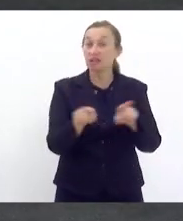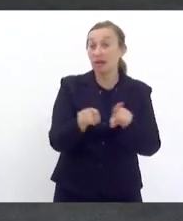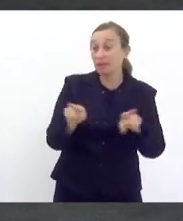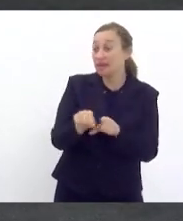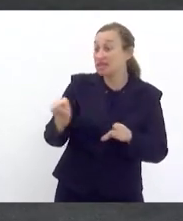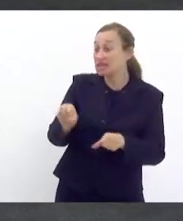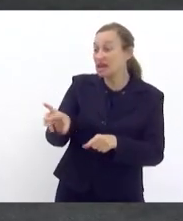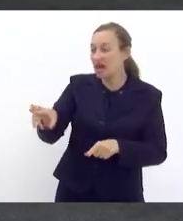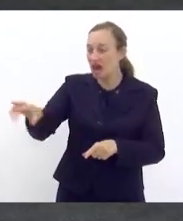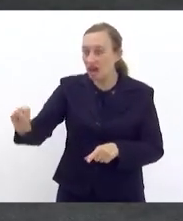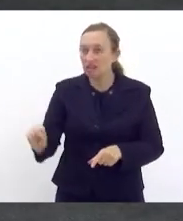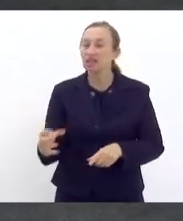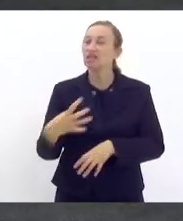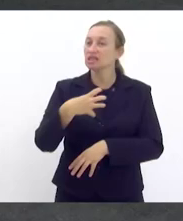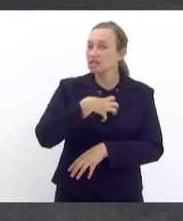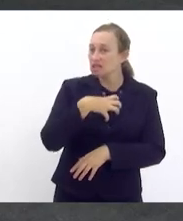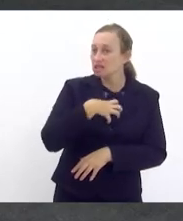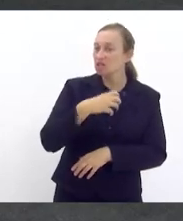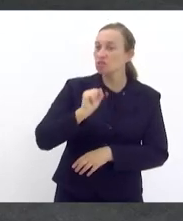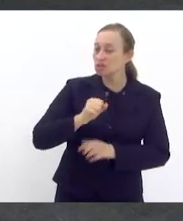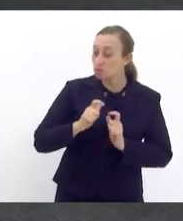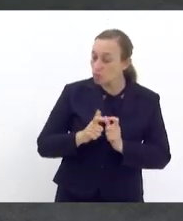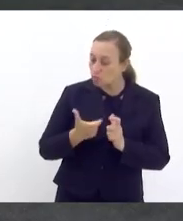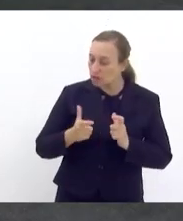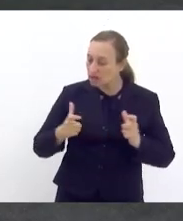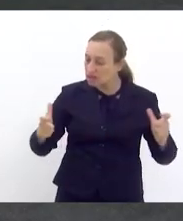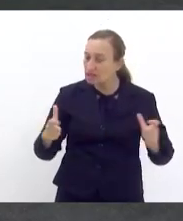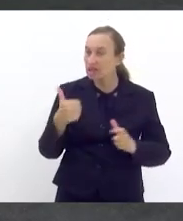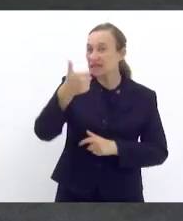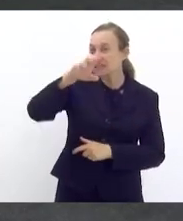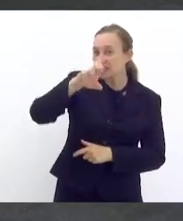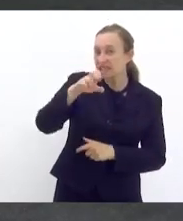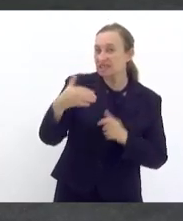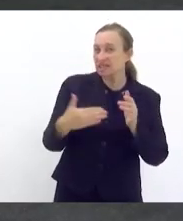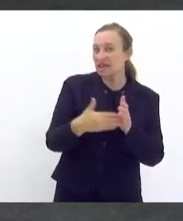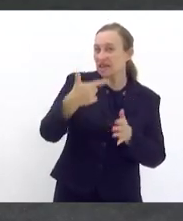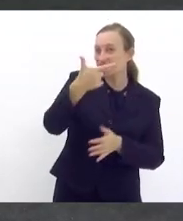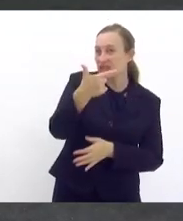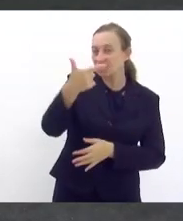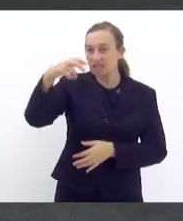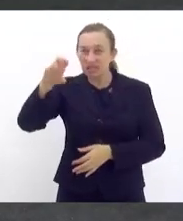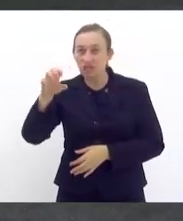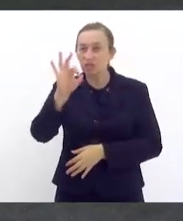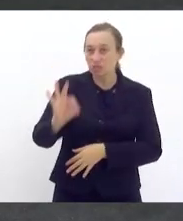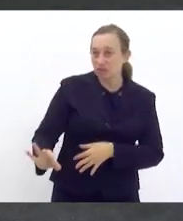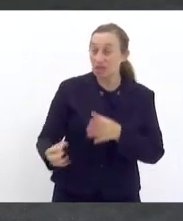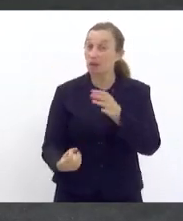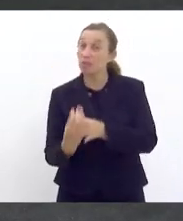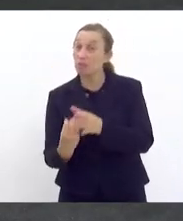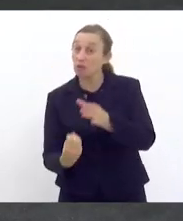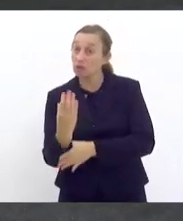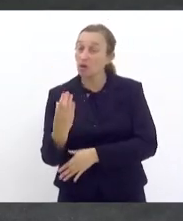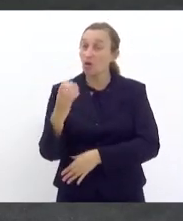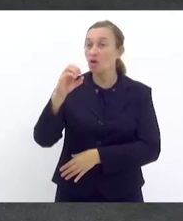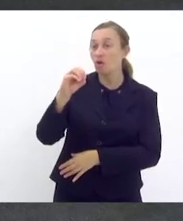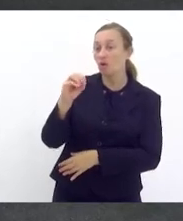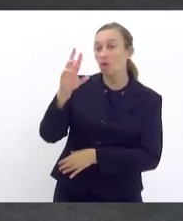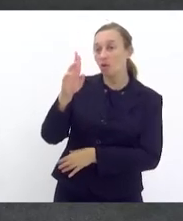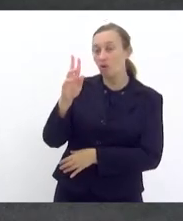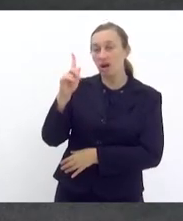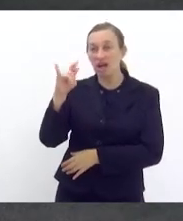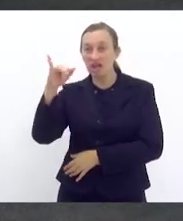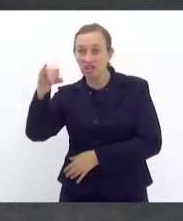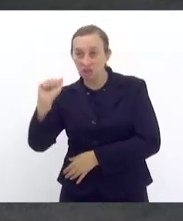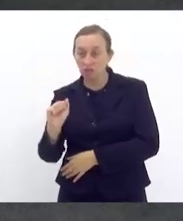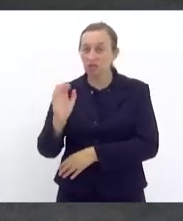Então, há também, nesse sentido, um crescimento de 15% a 25% da produção de orgânicos do nosso Estado